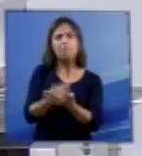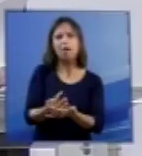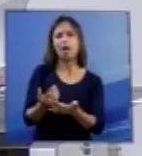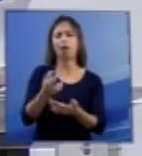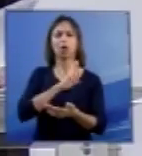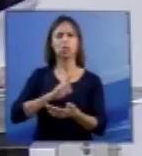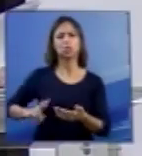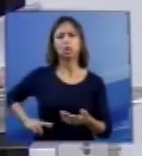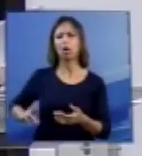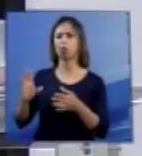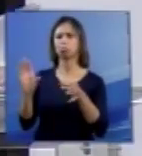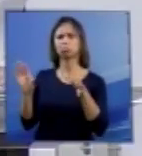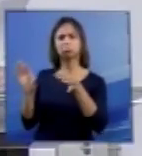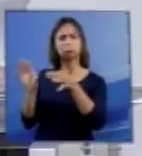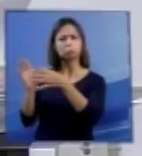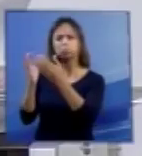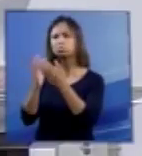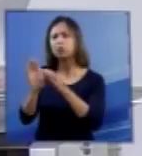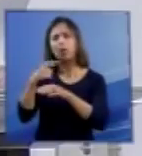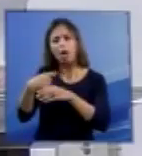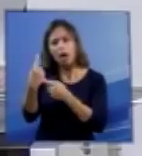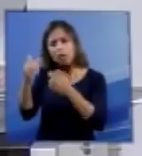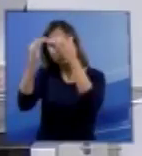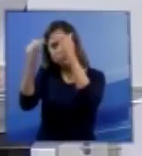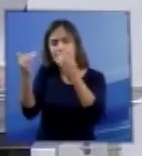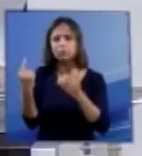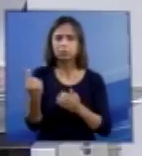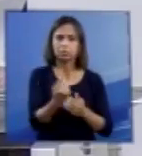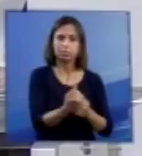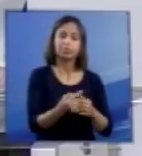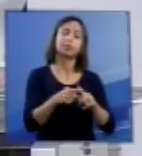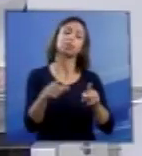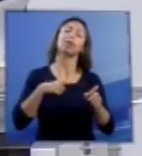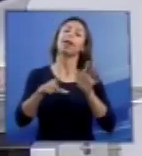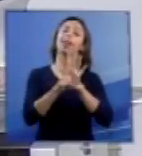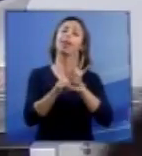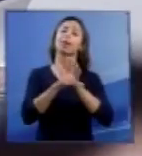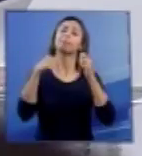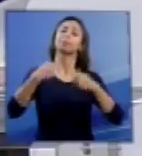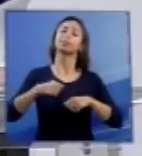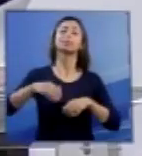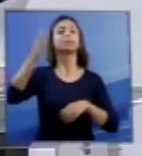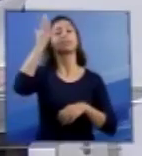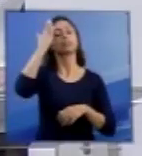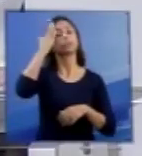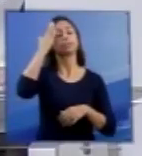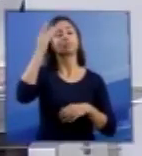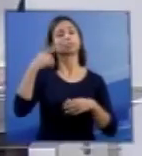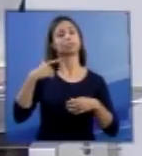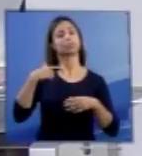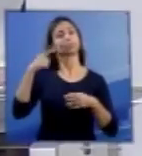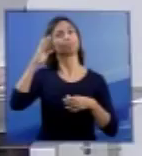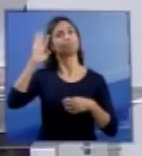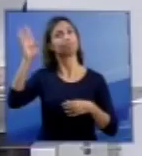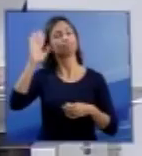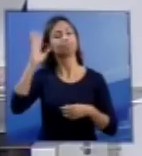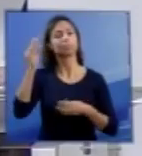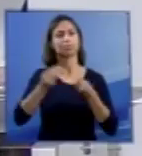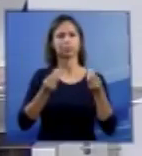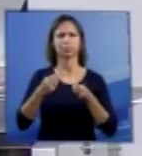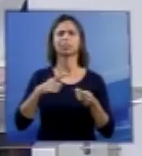sociedade brasileira devem, portanto, refletir essa laicidade. Ainda que se reconheça a forte